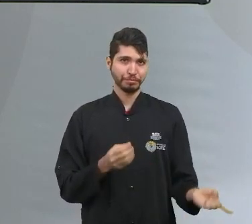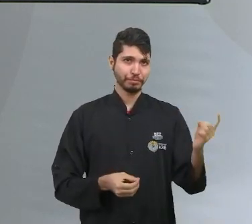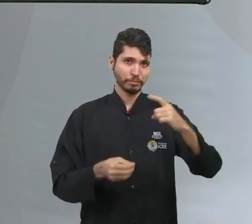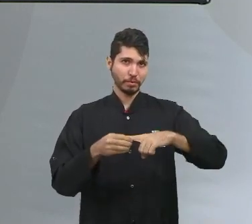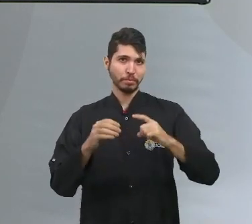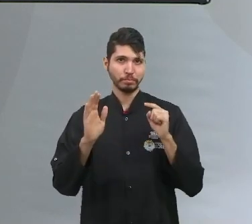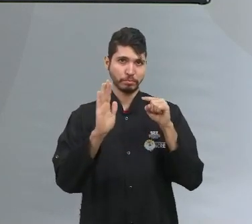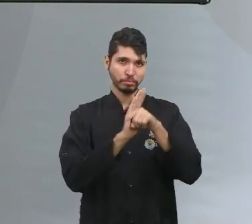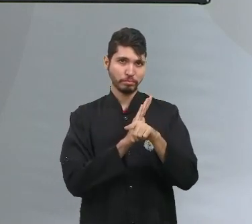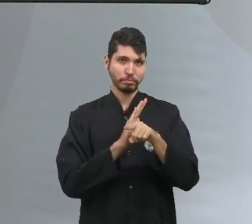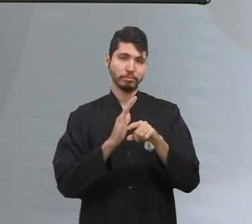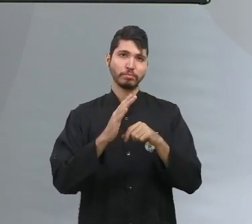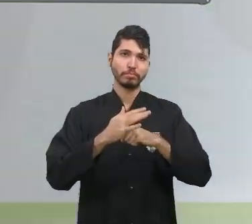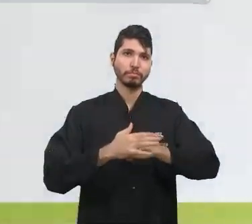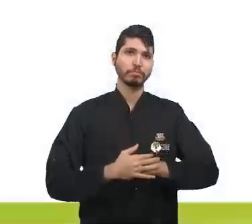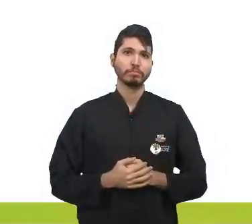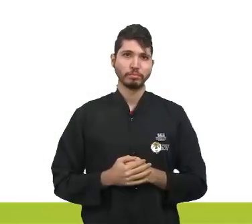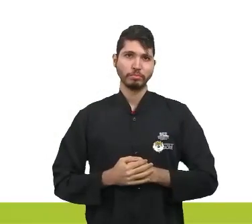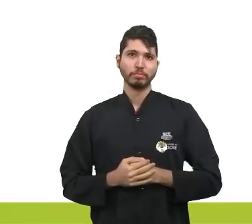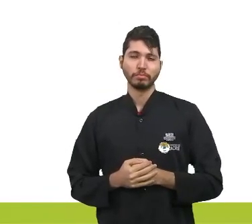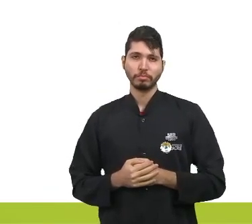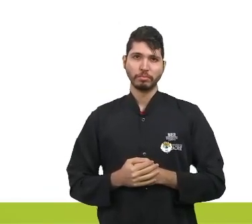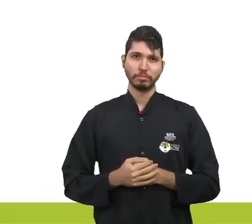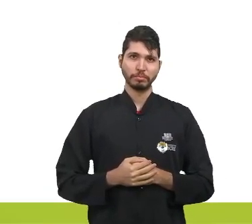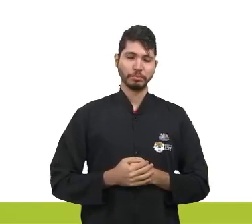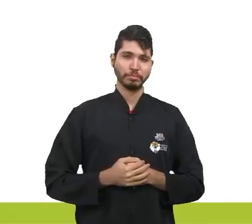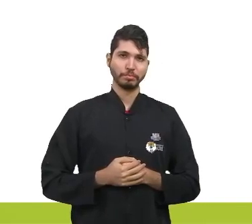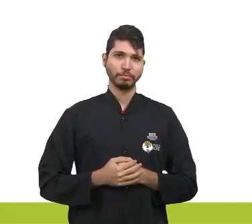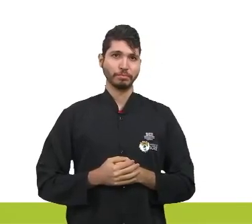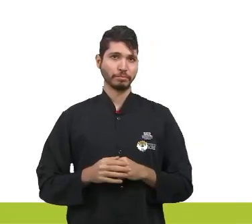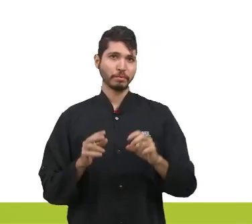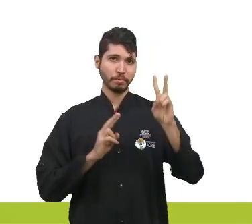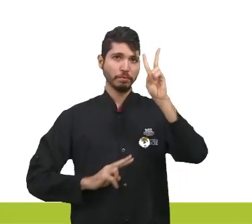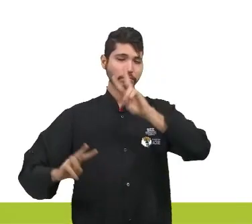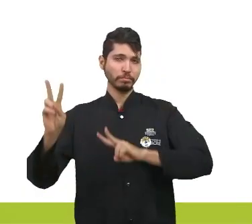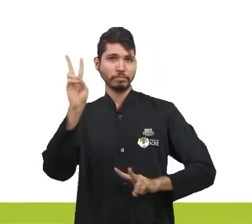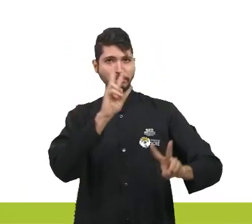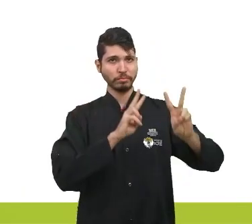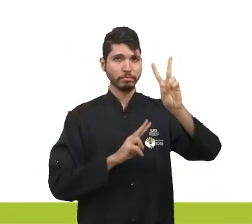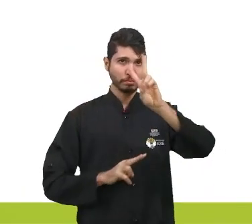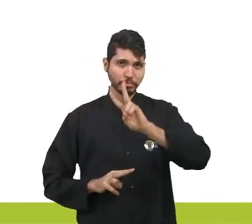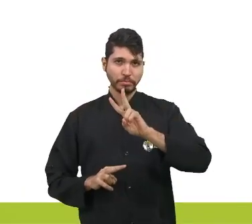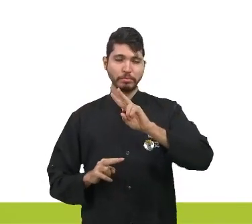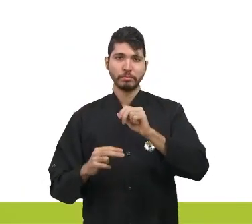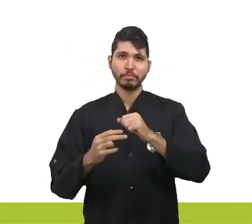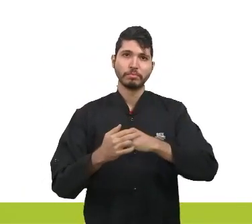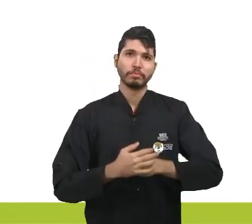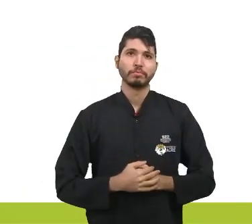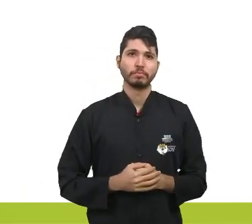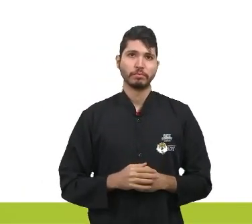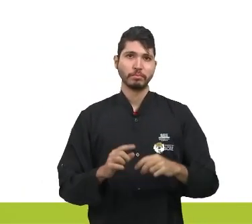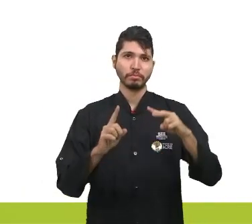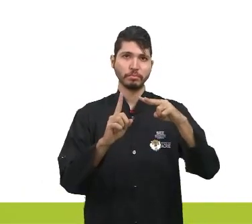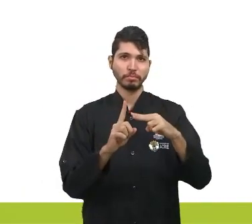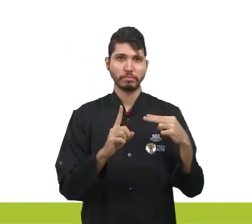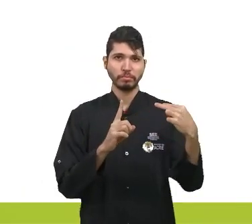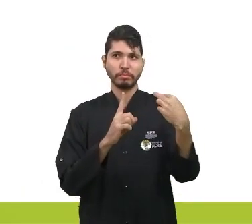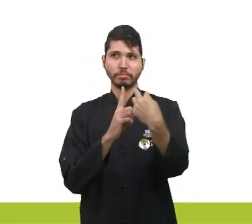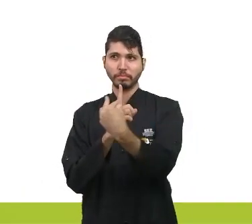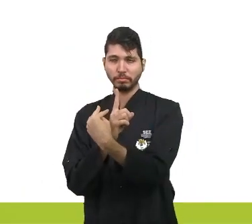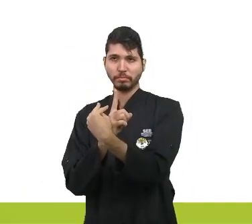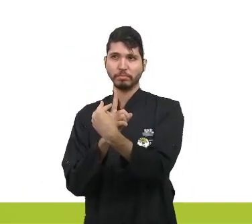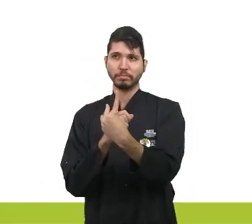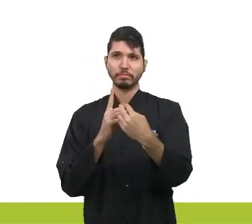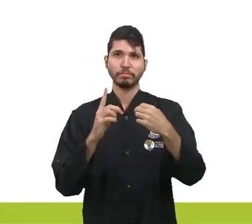questão o comando e as assertivas. Vamos visualizar. De acordo com a perspectiva apresentada,